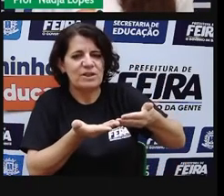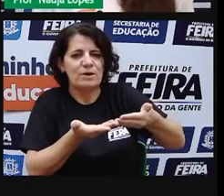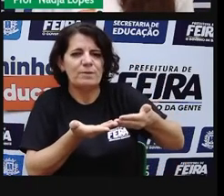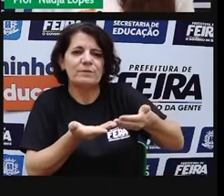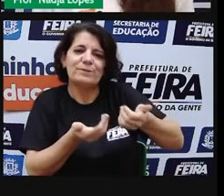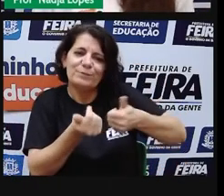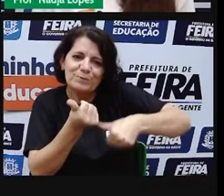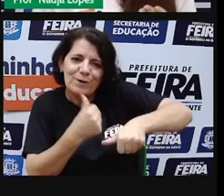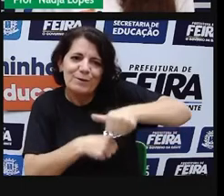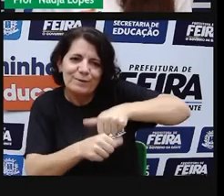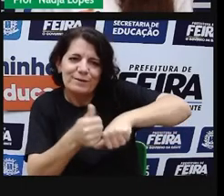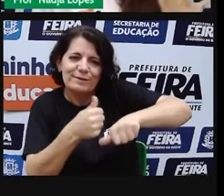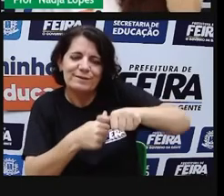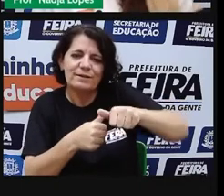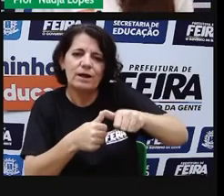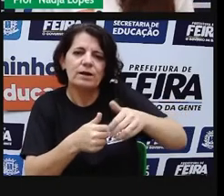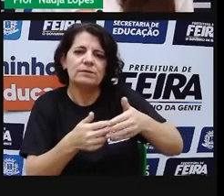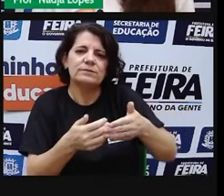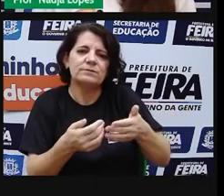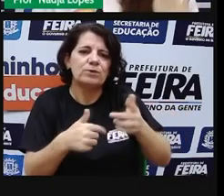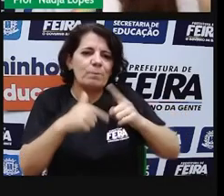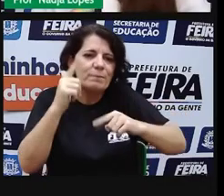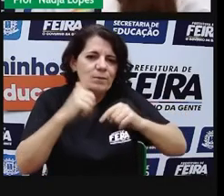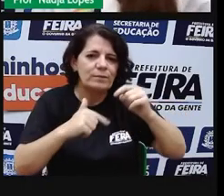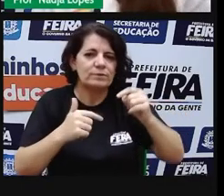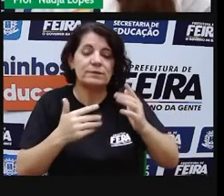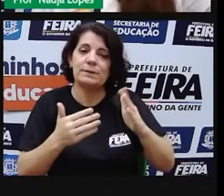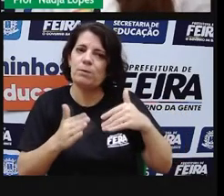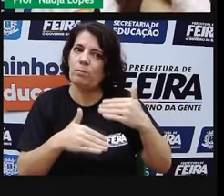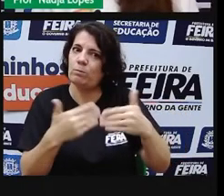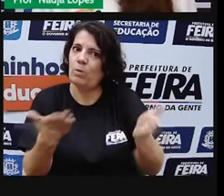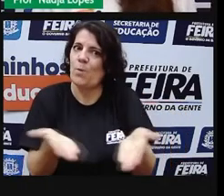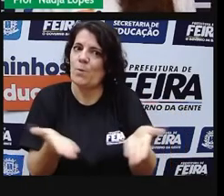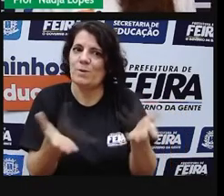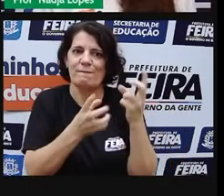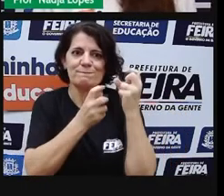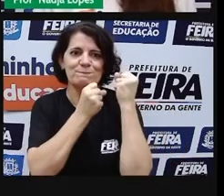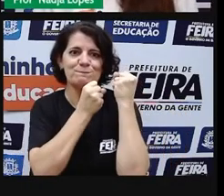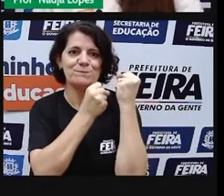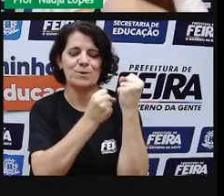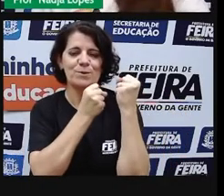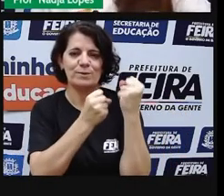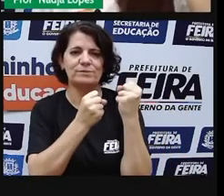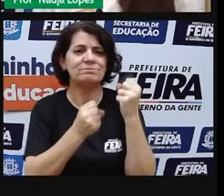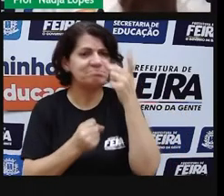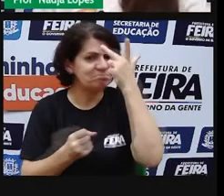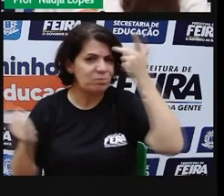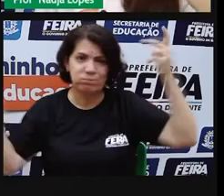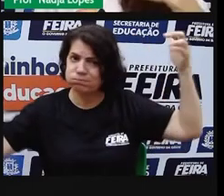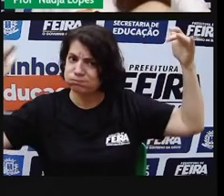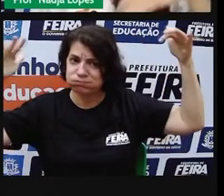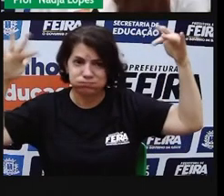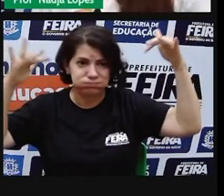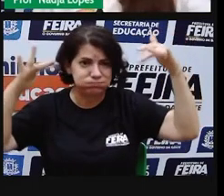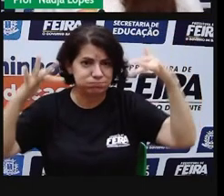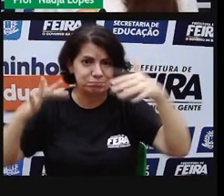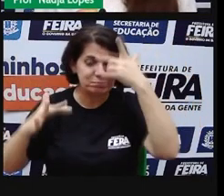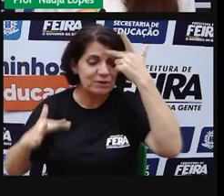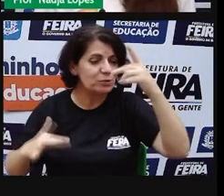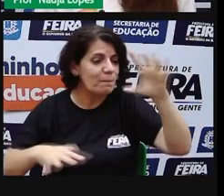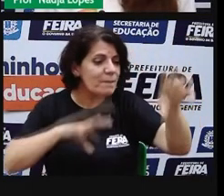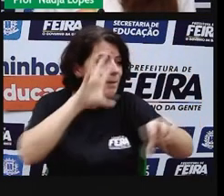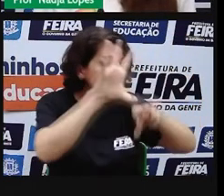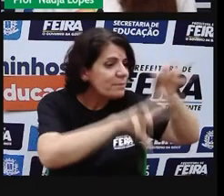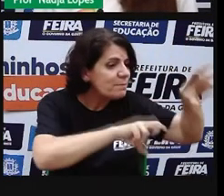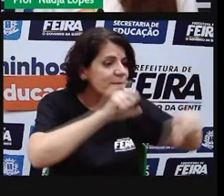tornou tão forte. Nossa cidade tem um comércio muito forte, pessoas de outra cidade vêm comprar aqui, faz a revenda, compra aqui para revender em